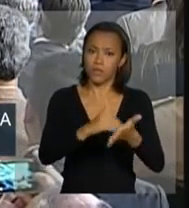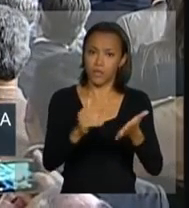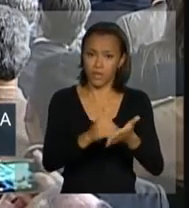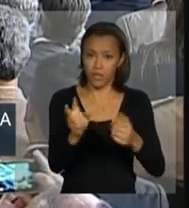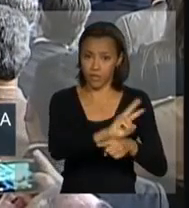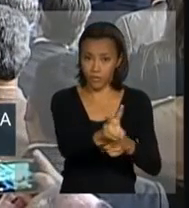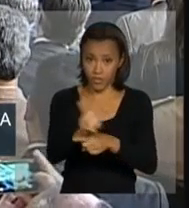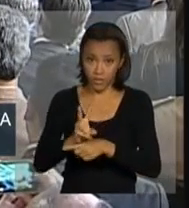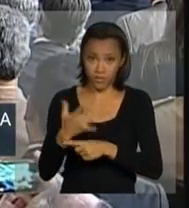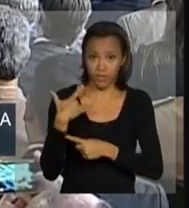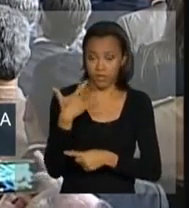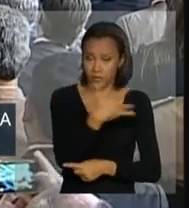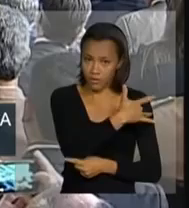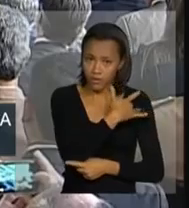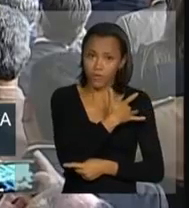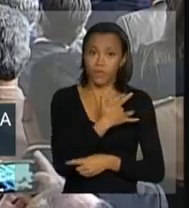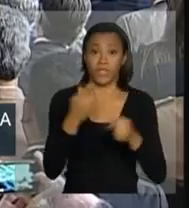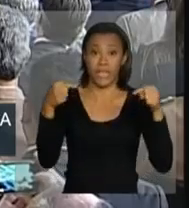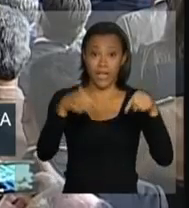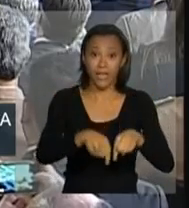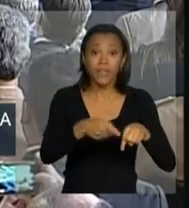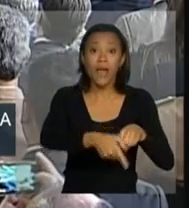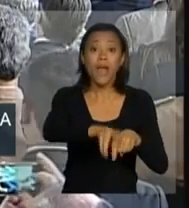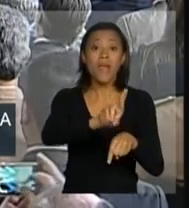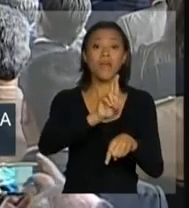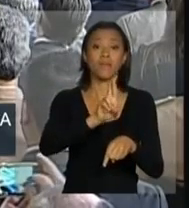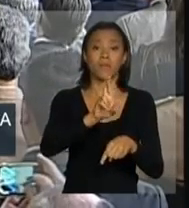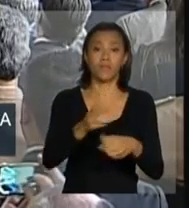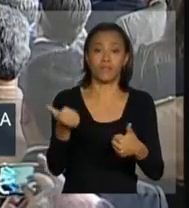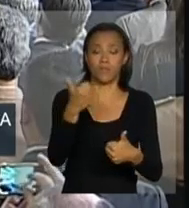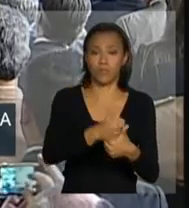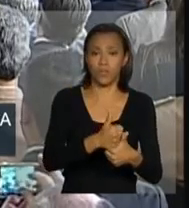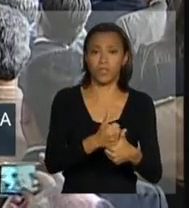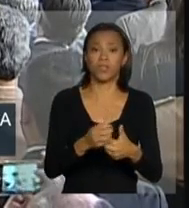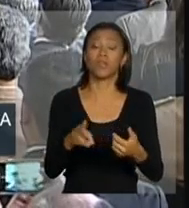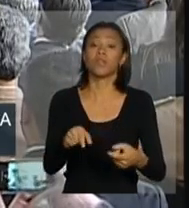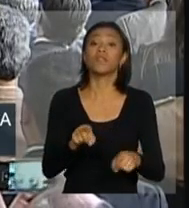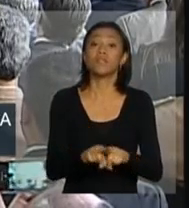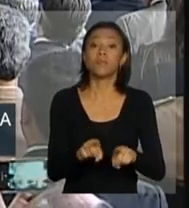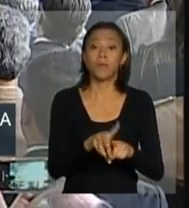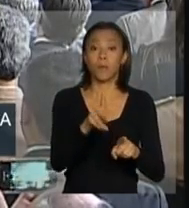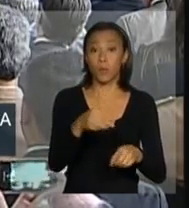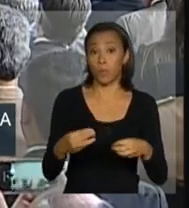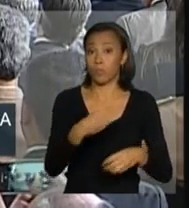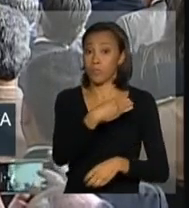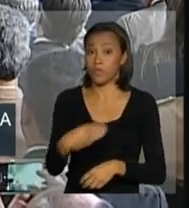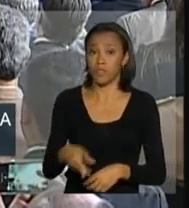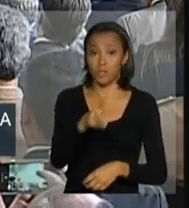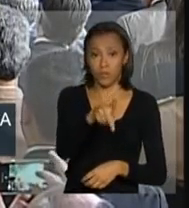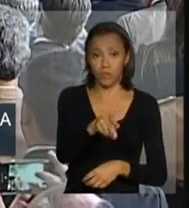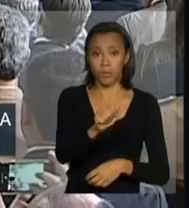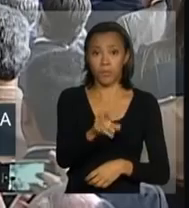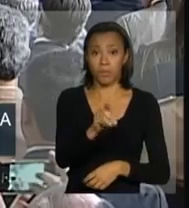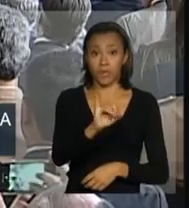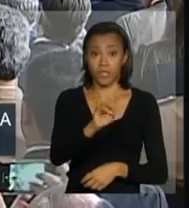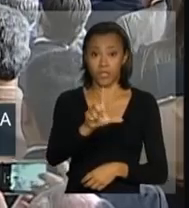Vigilância em Saúde, que neste ato representa, sua excelência, o ministro de Estado da Saúde, Alexandre Padilha, doutor Jarbas Barbosa,